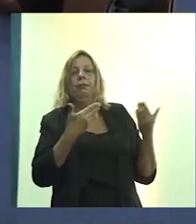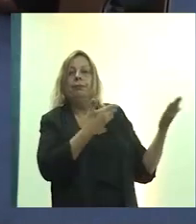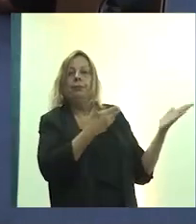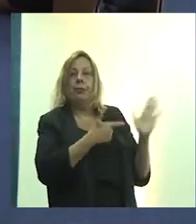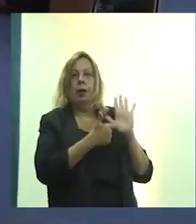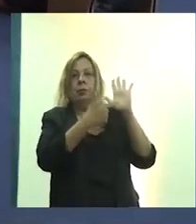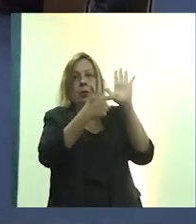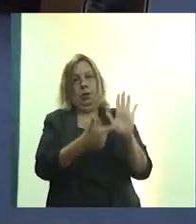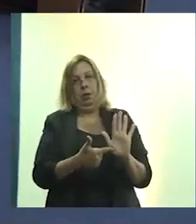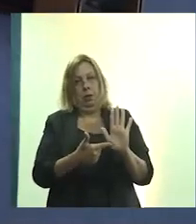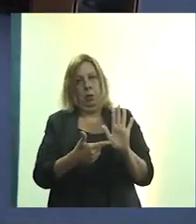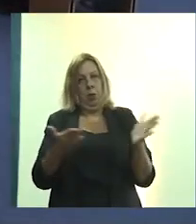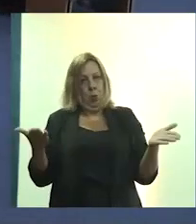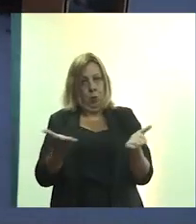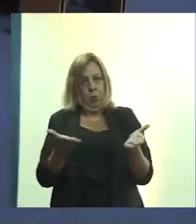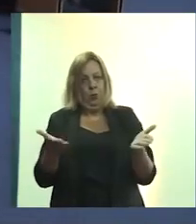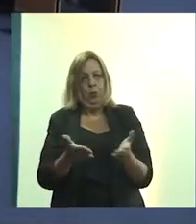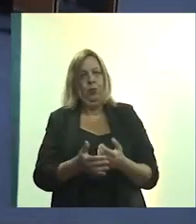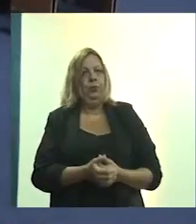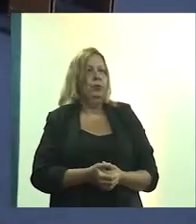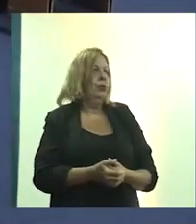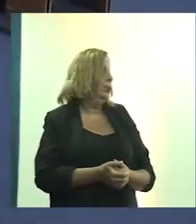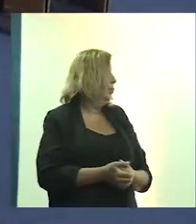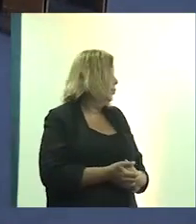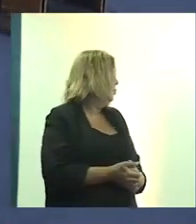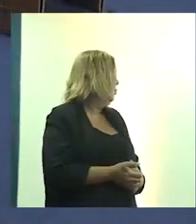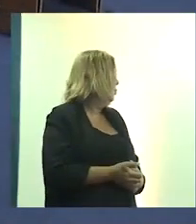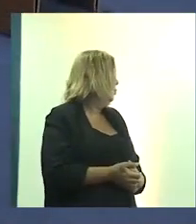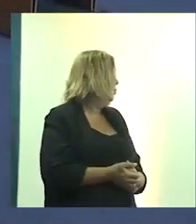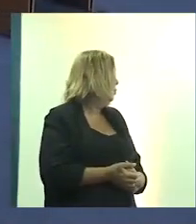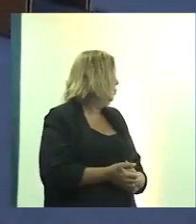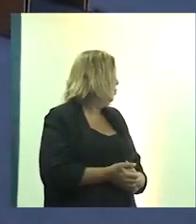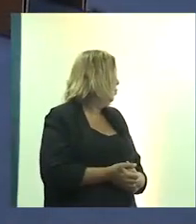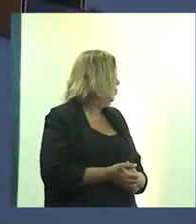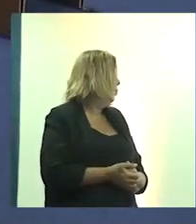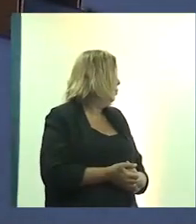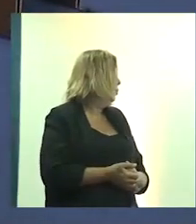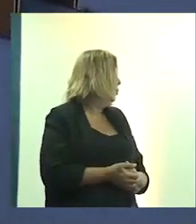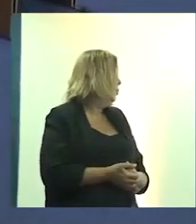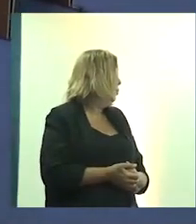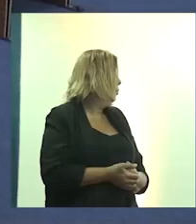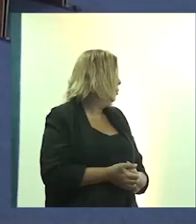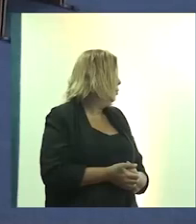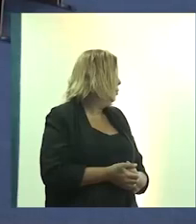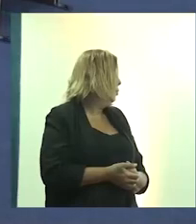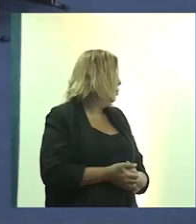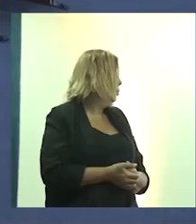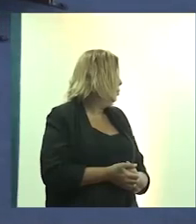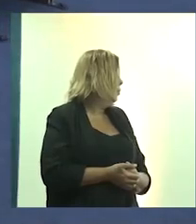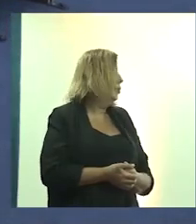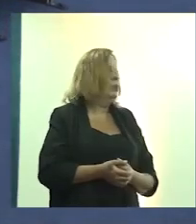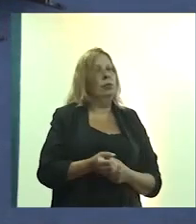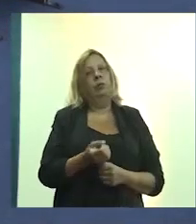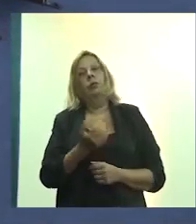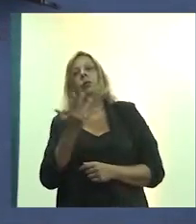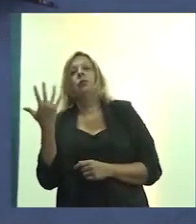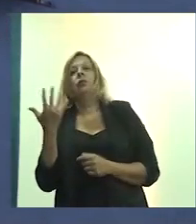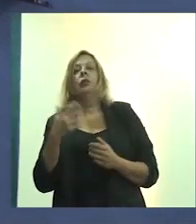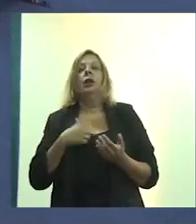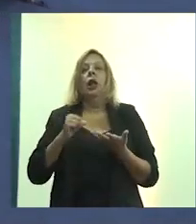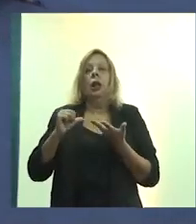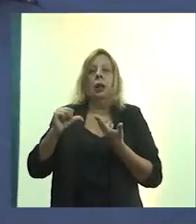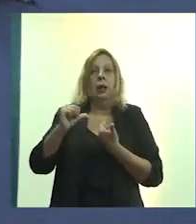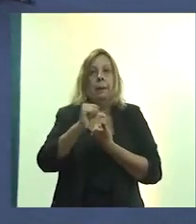trazendo hoje aqui. Mais alguns elementos, mas o que é importante a gente salientar aqui